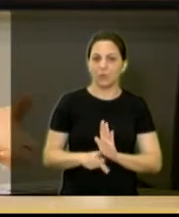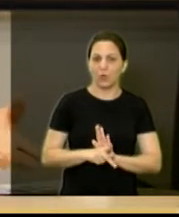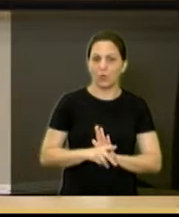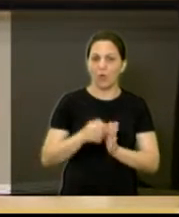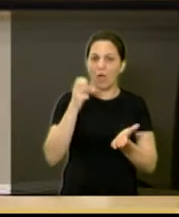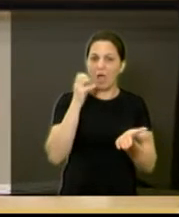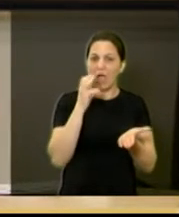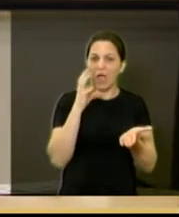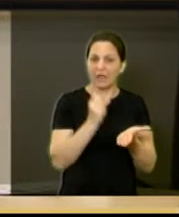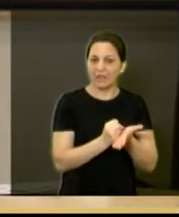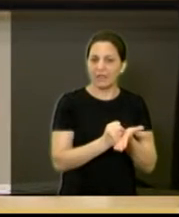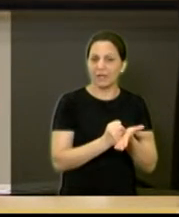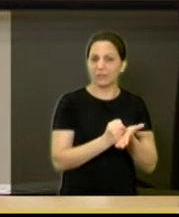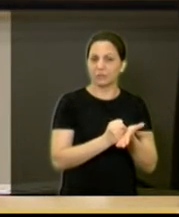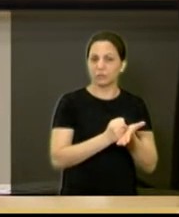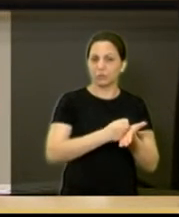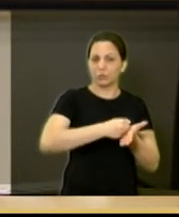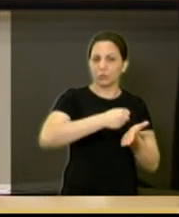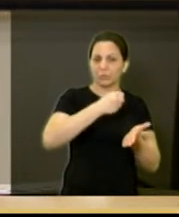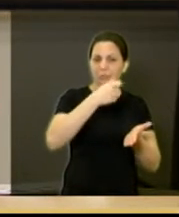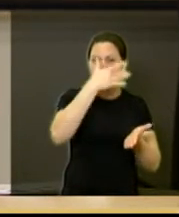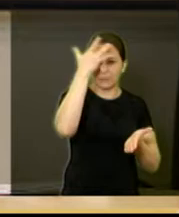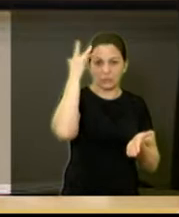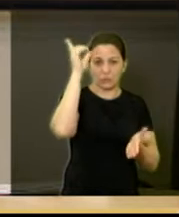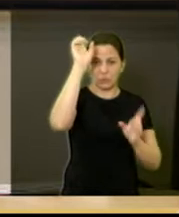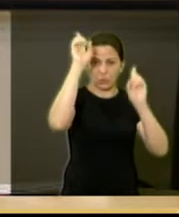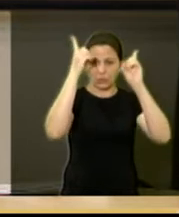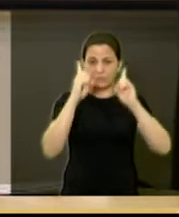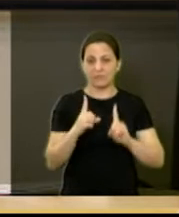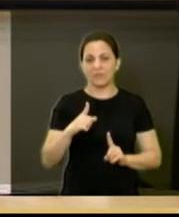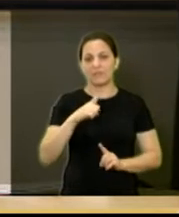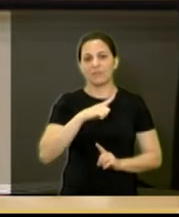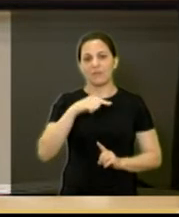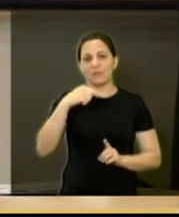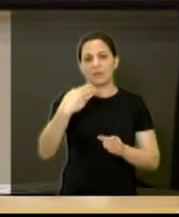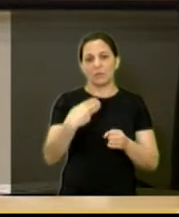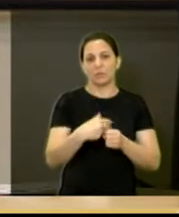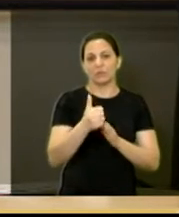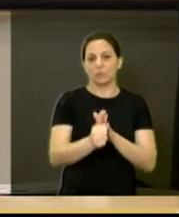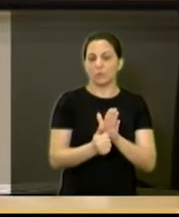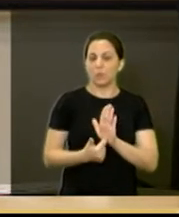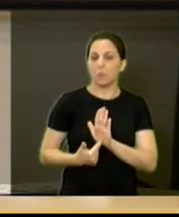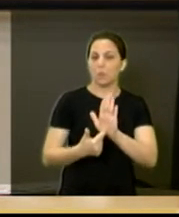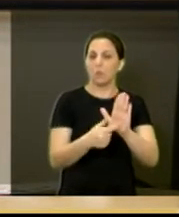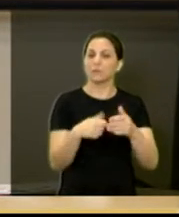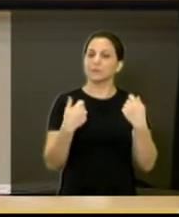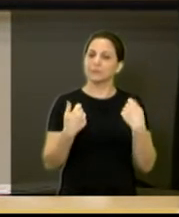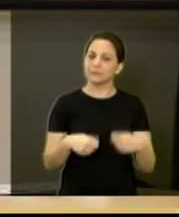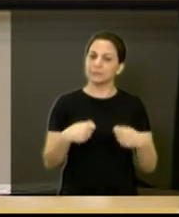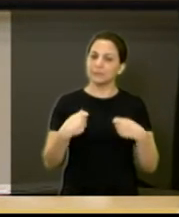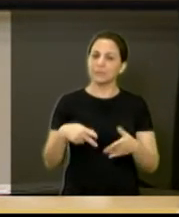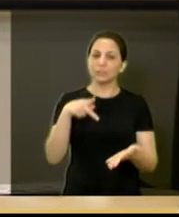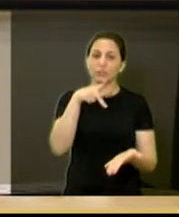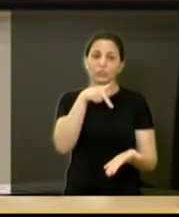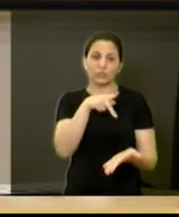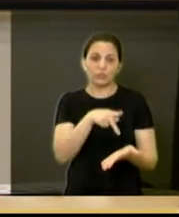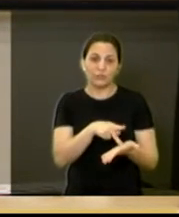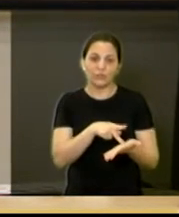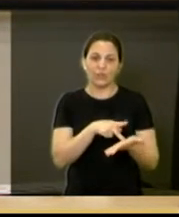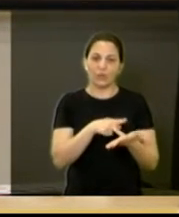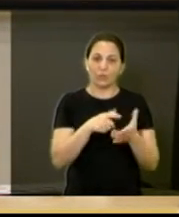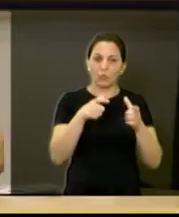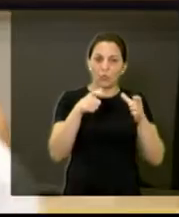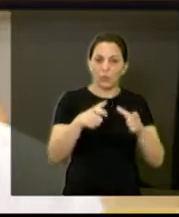cadastro de Pessoas com Deficiência que hoje existe no município, apontam para a necessidade de um centro